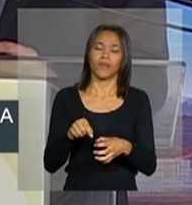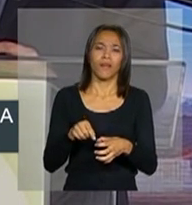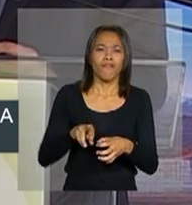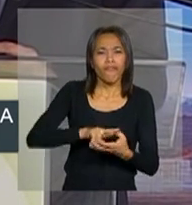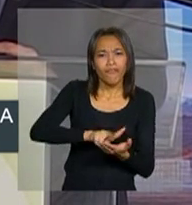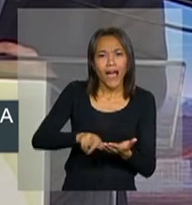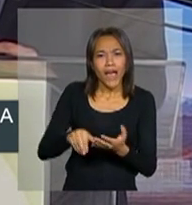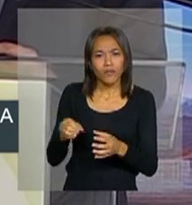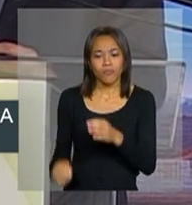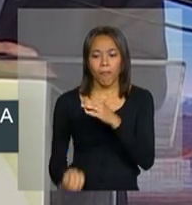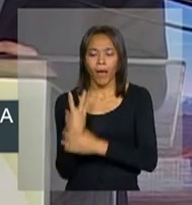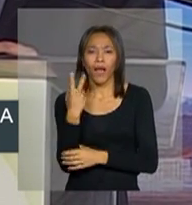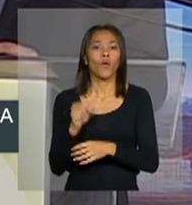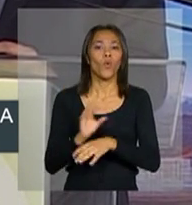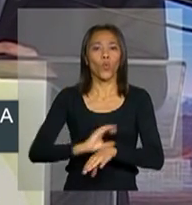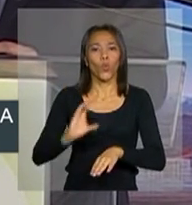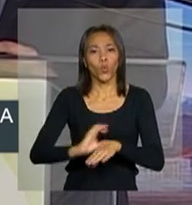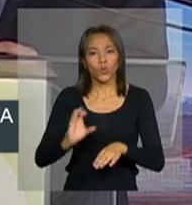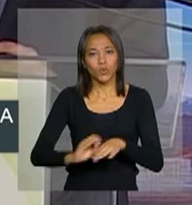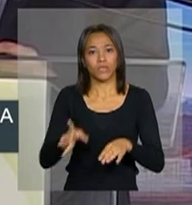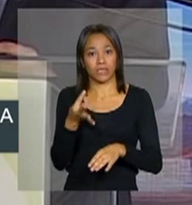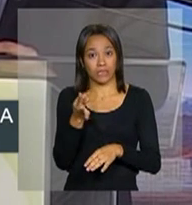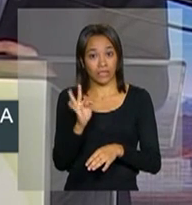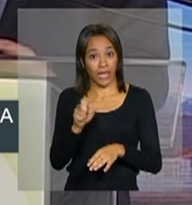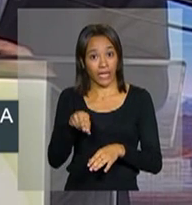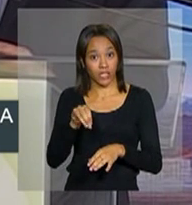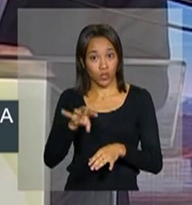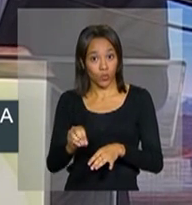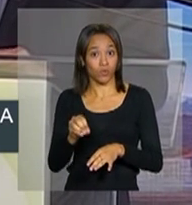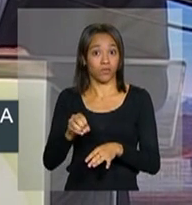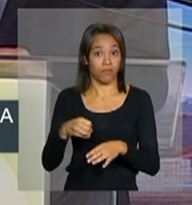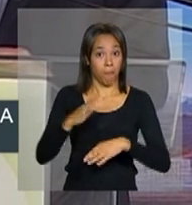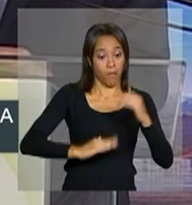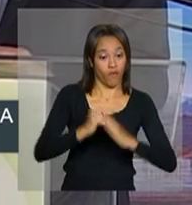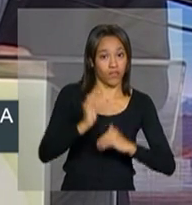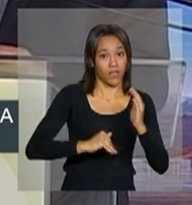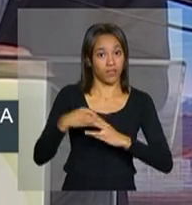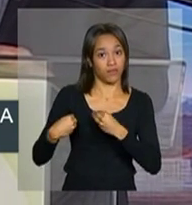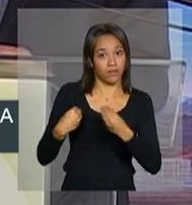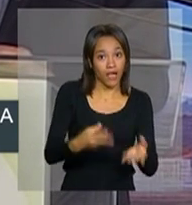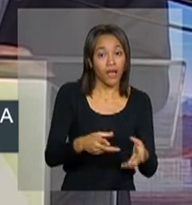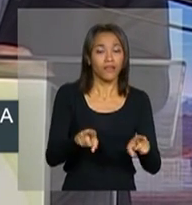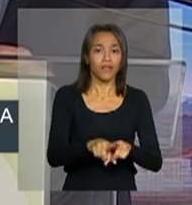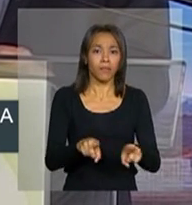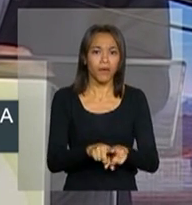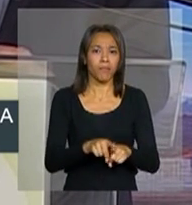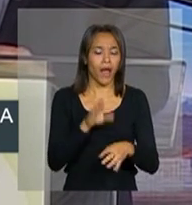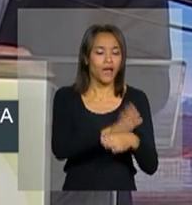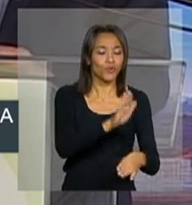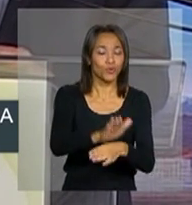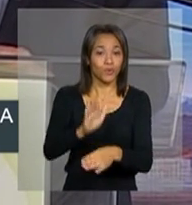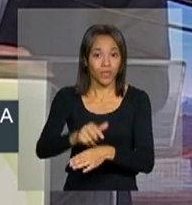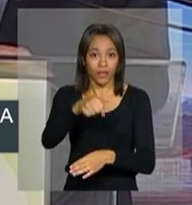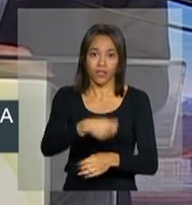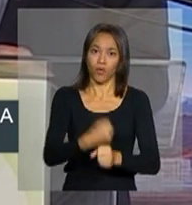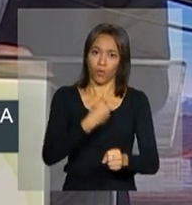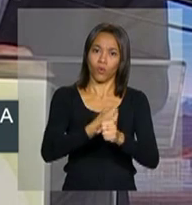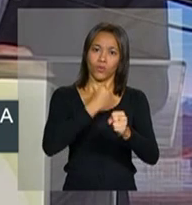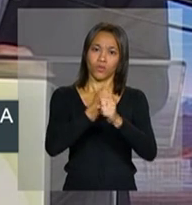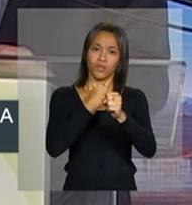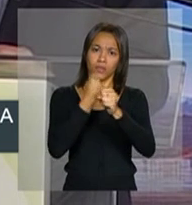cursos técnicos profissionalizantes que além de prover as necessidades imediatas da hidrelétrica